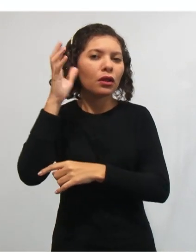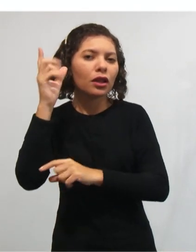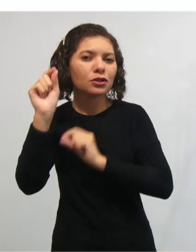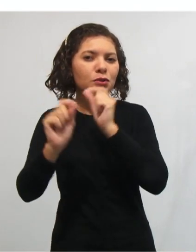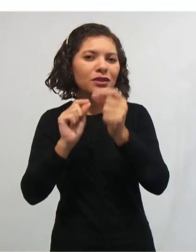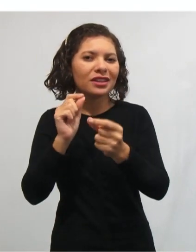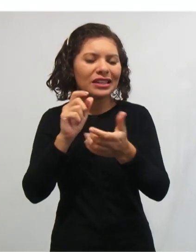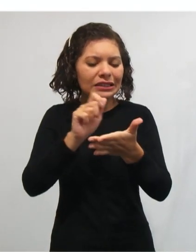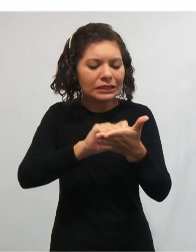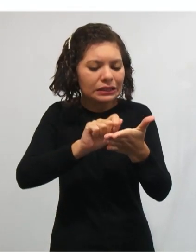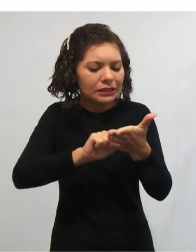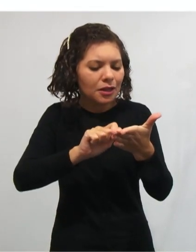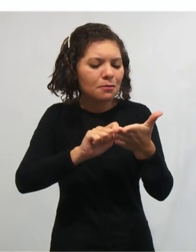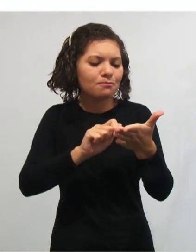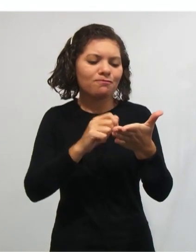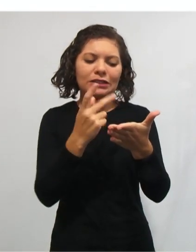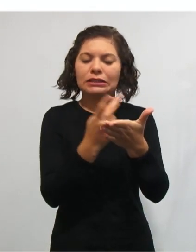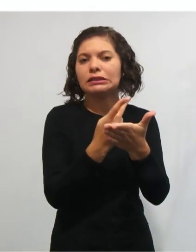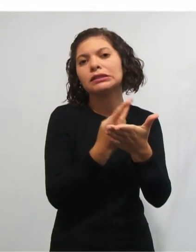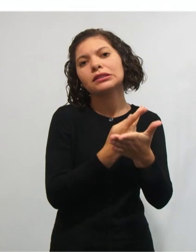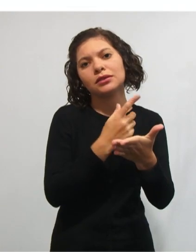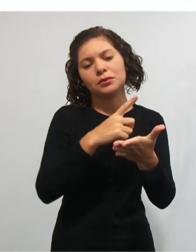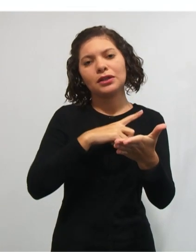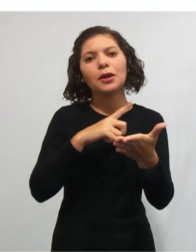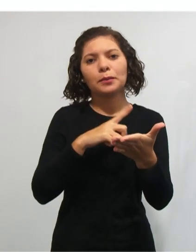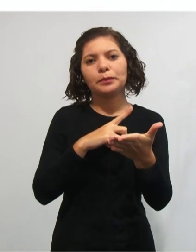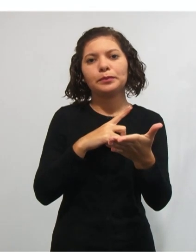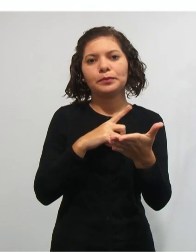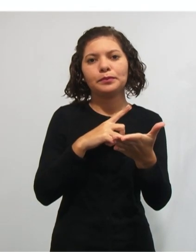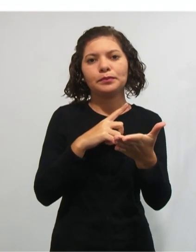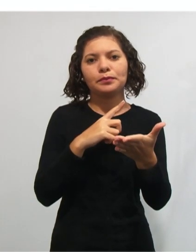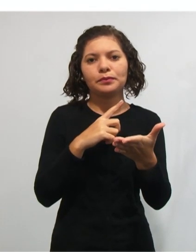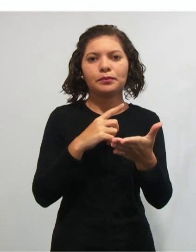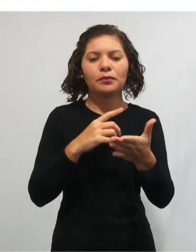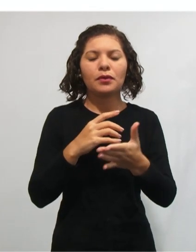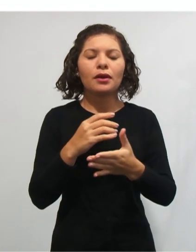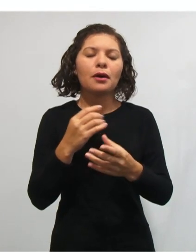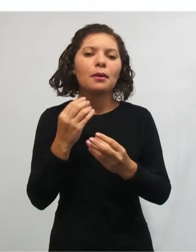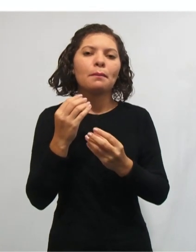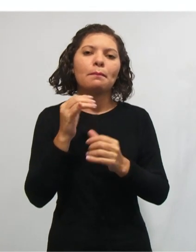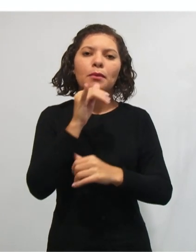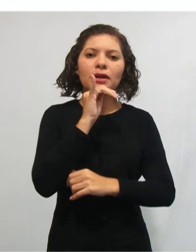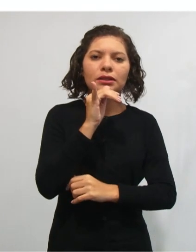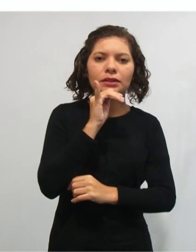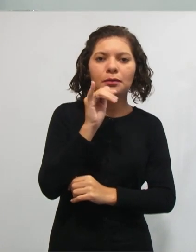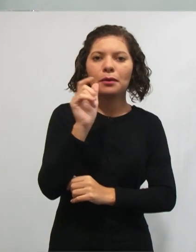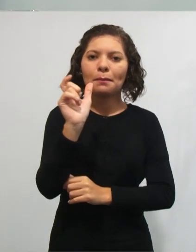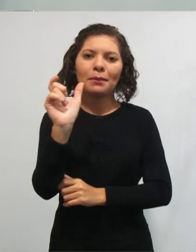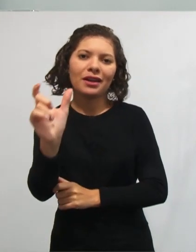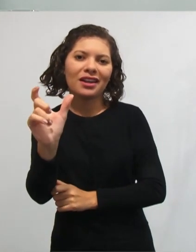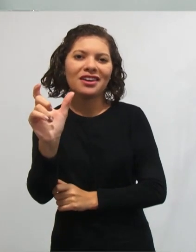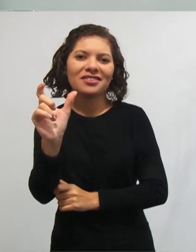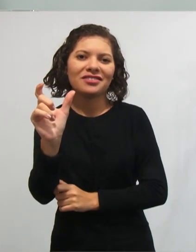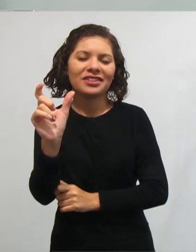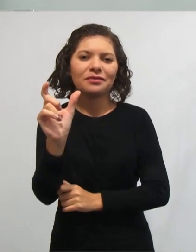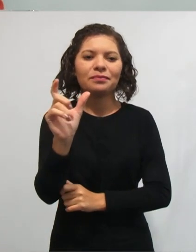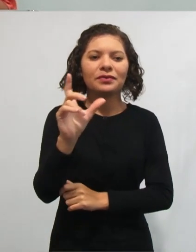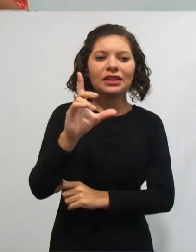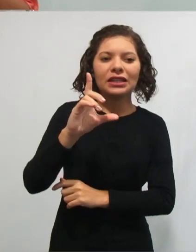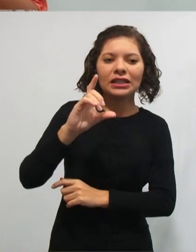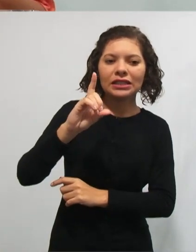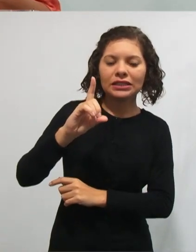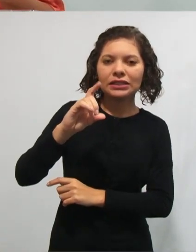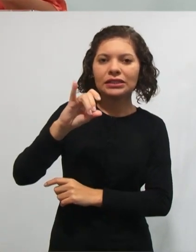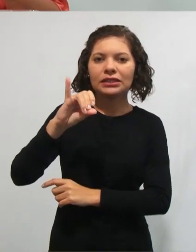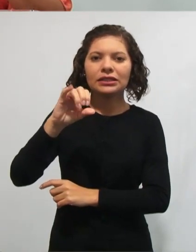gramaticais e, na verdade, de ortografia. Como a própria palavra, ela indica, diz e